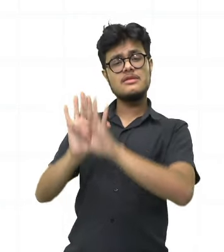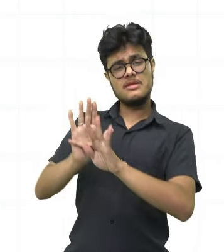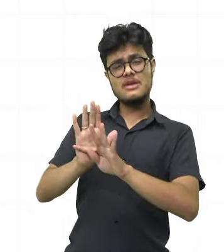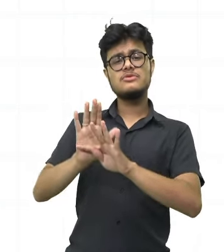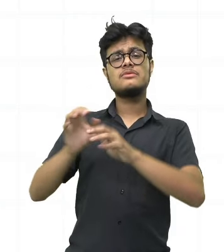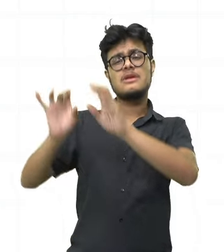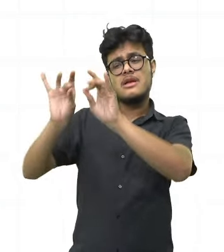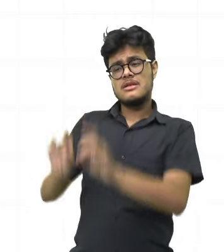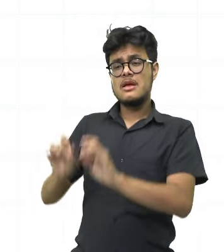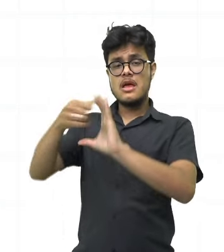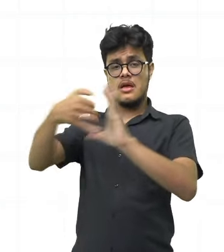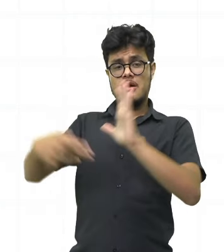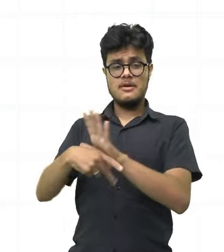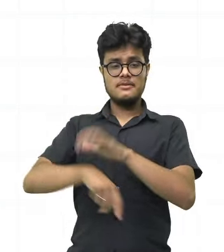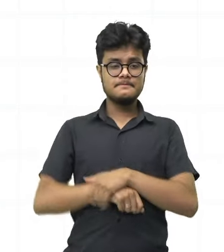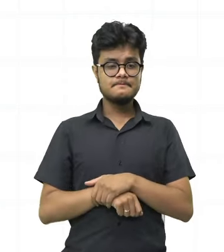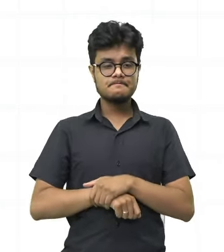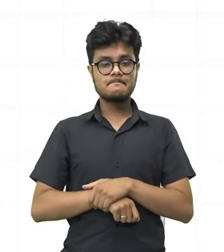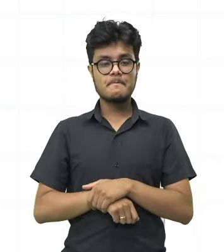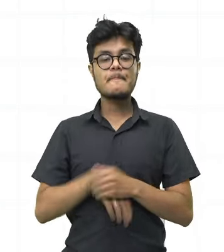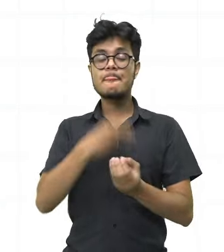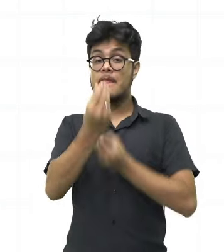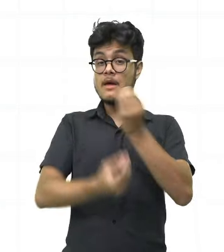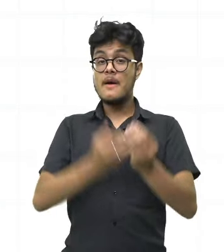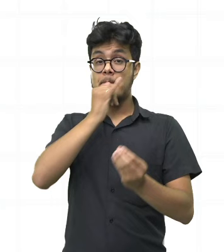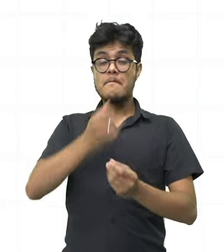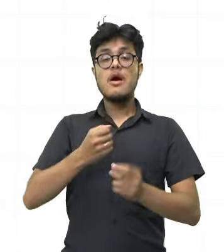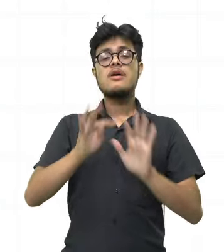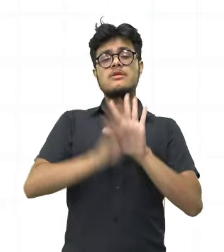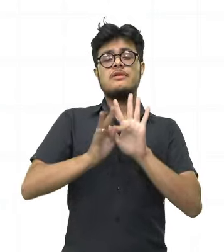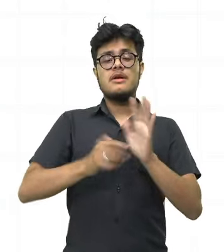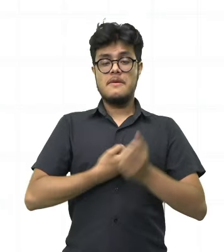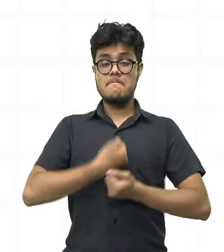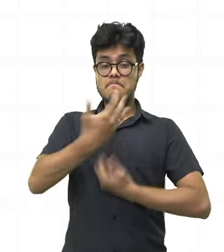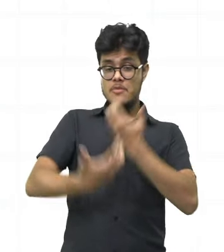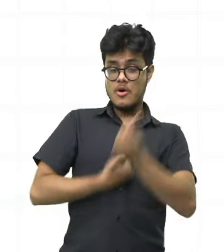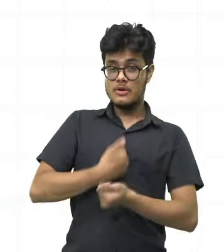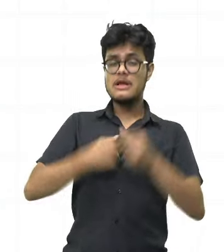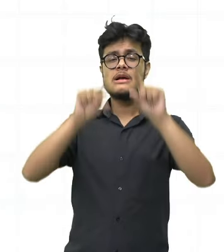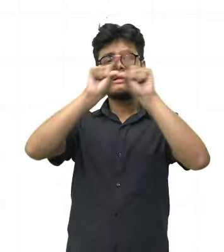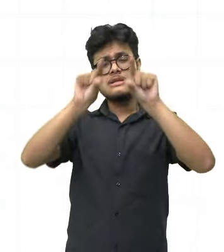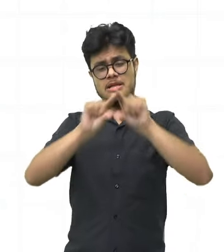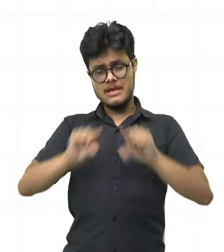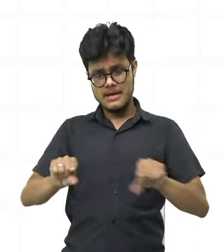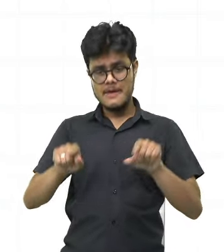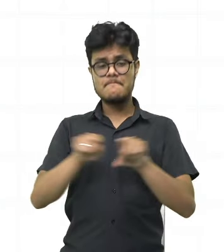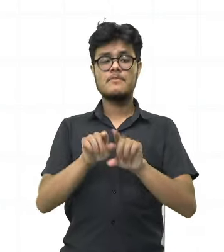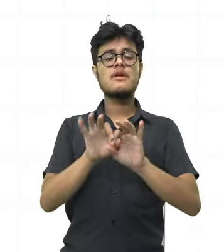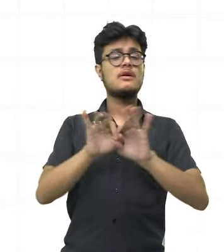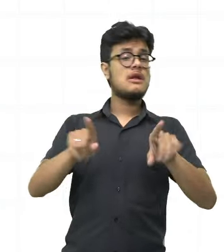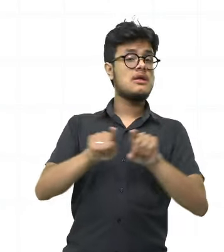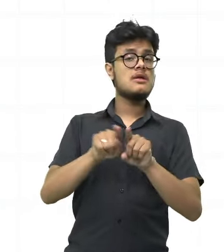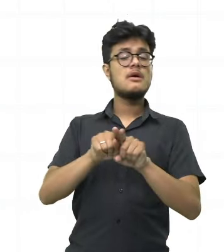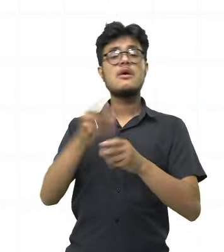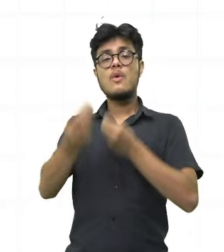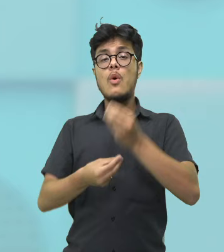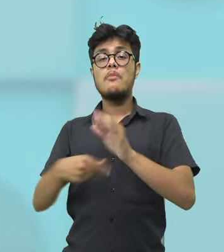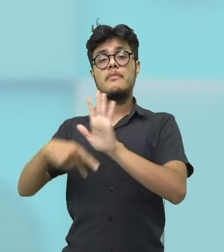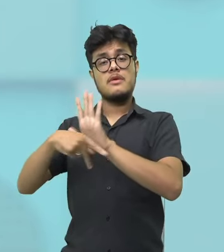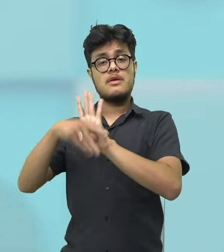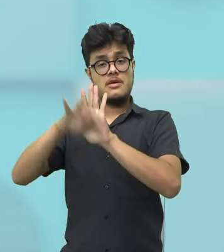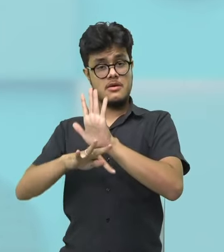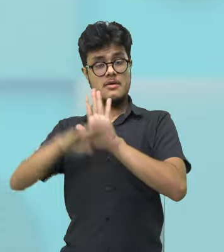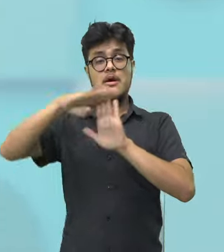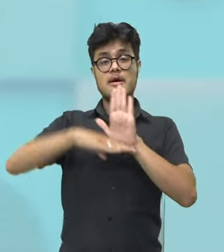Textos, Detalhamento, Criação de Poemas, Versos Livres, Formas Fixas.